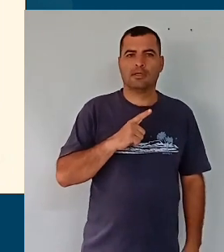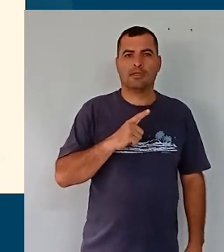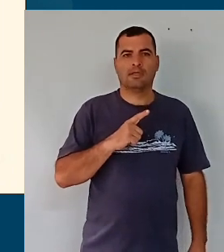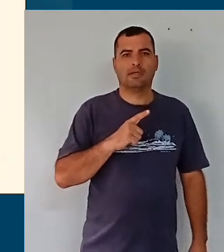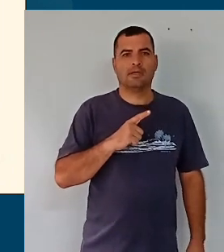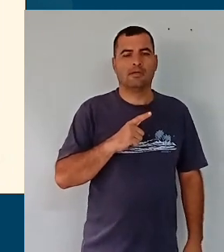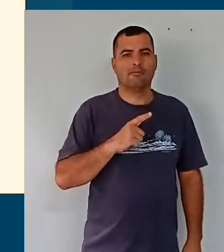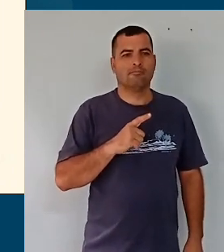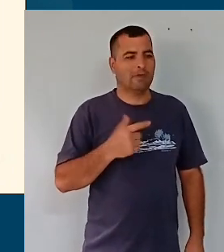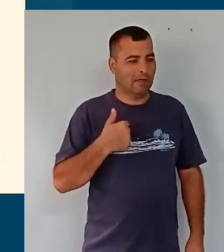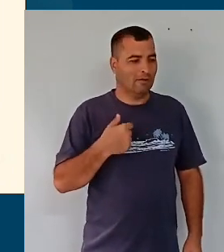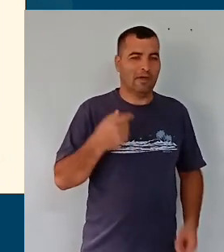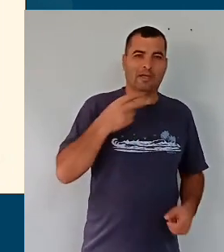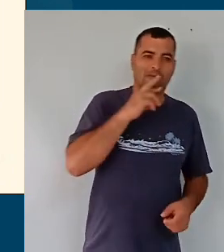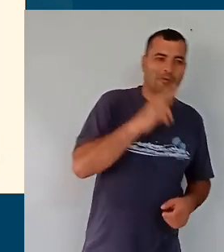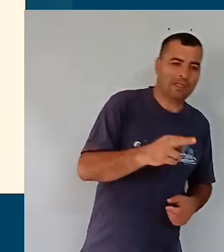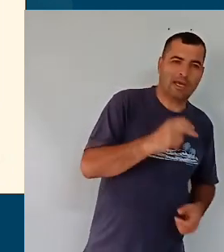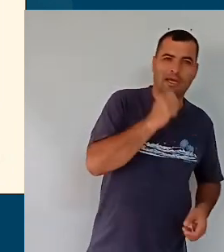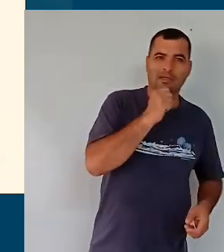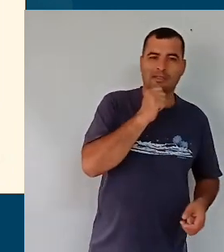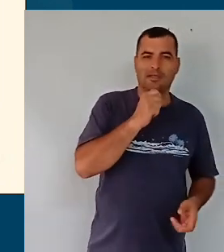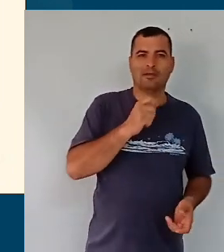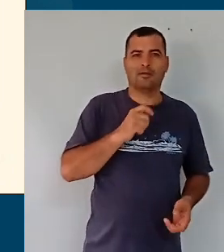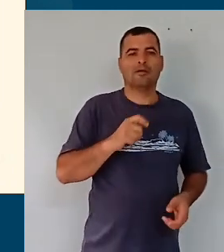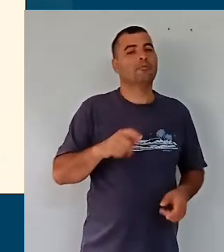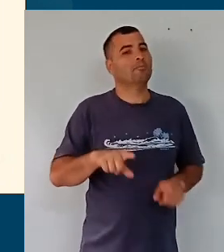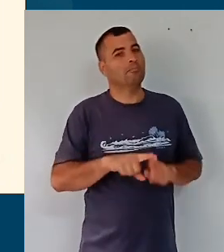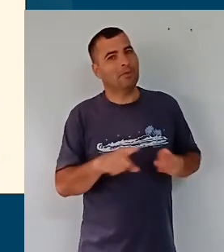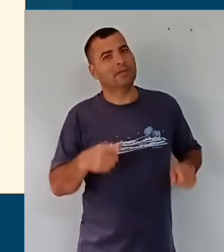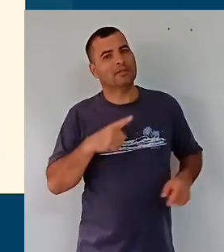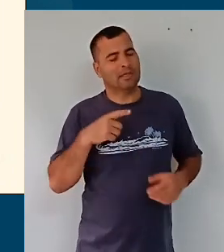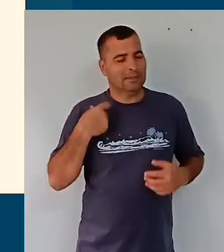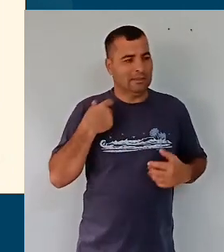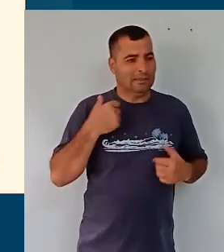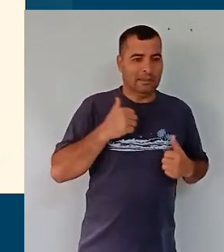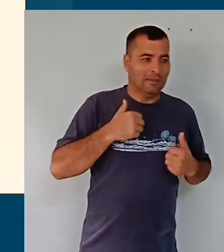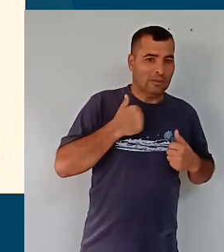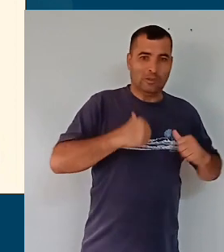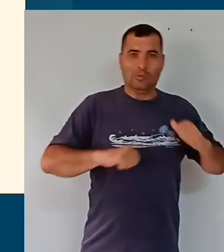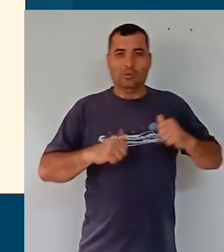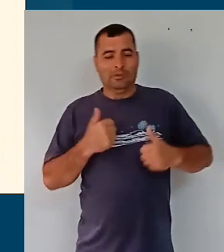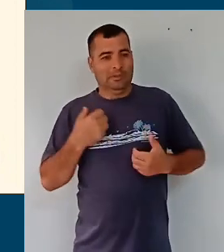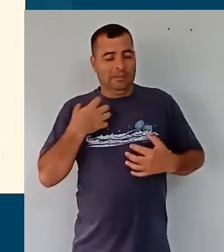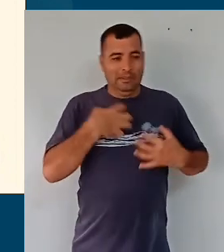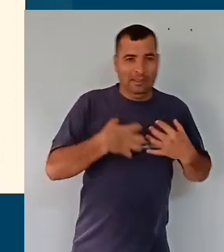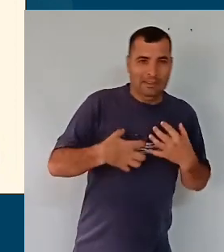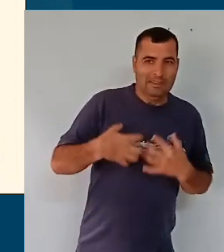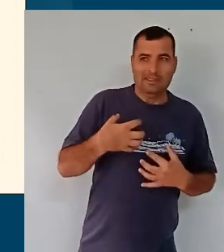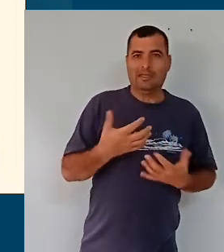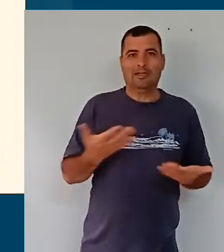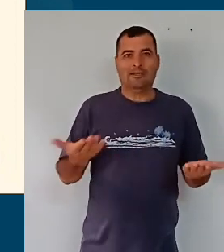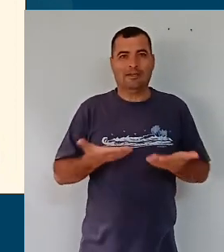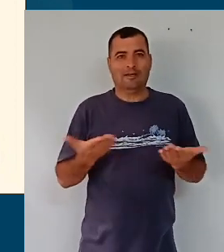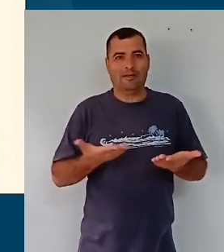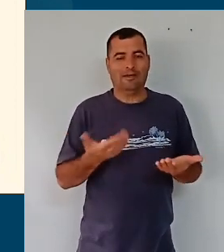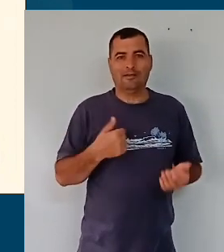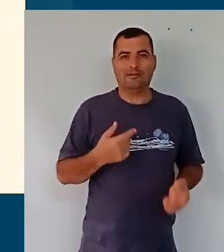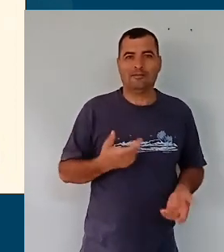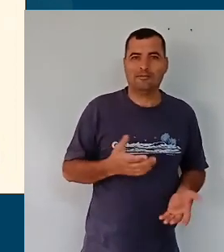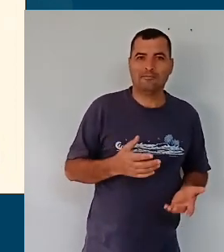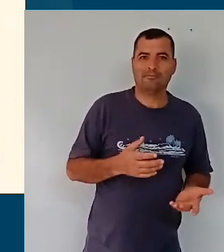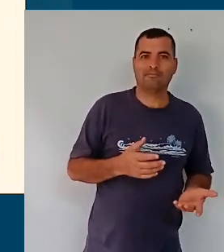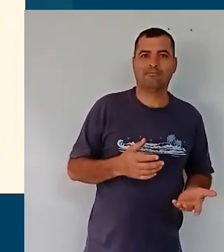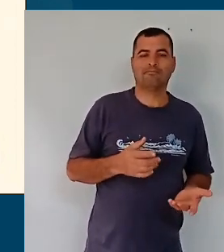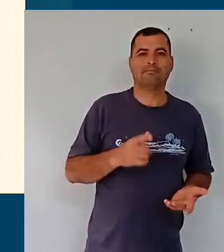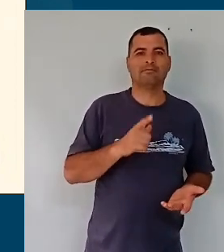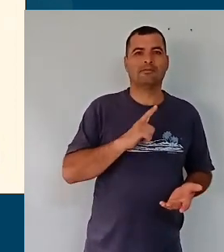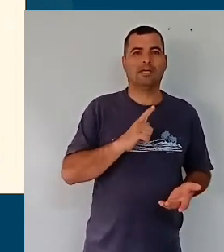ele não está aqui para responder, inclusive, as aflições de um momento específico, por exemplo, agora, da saída